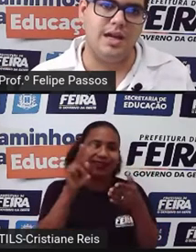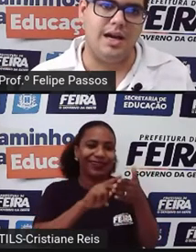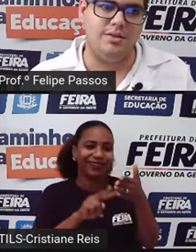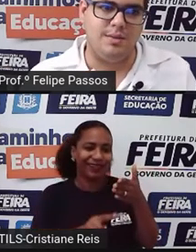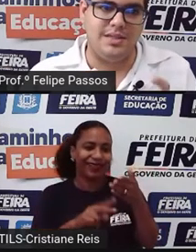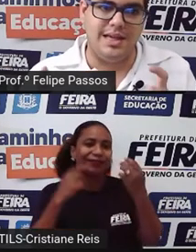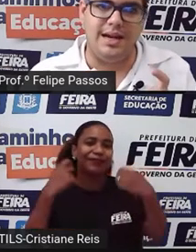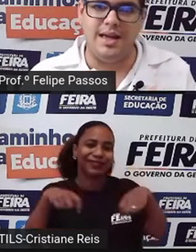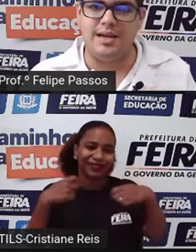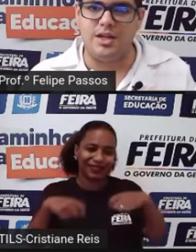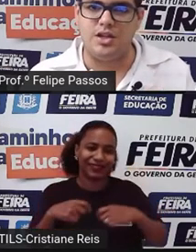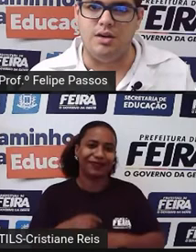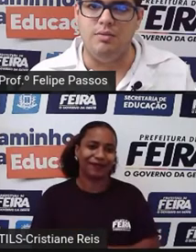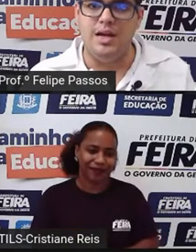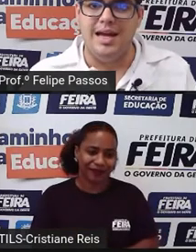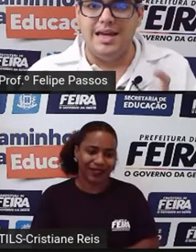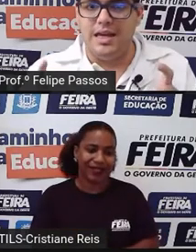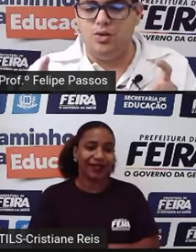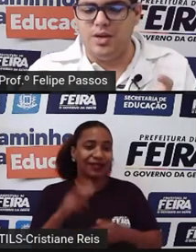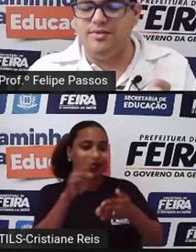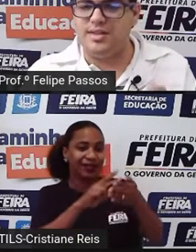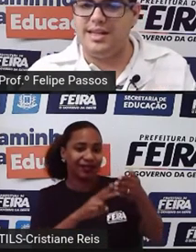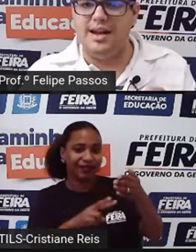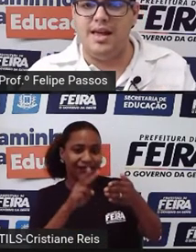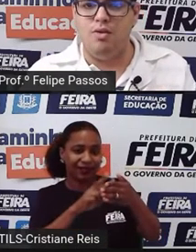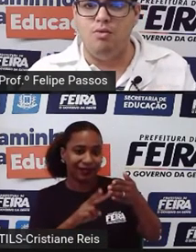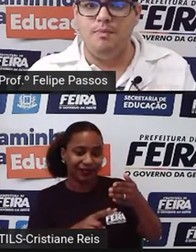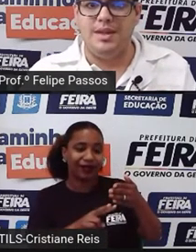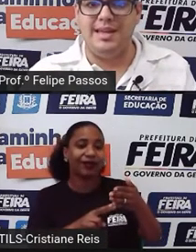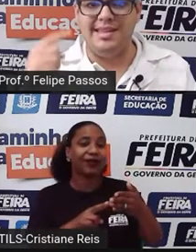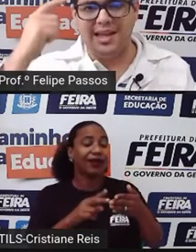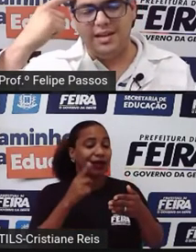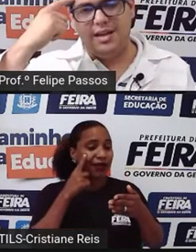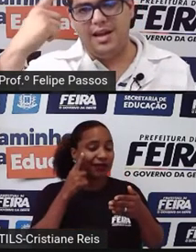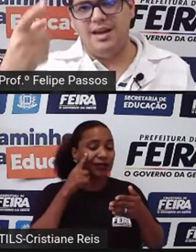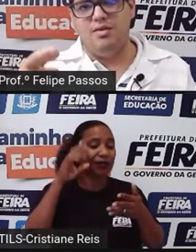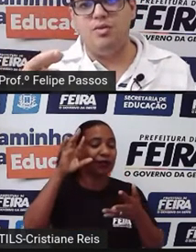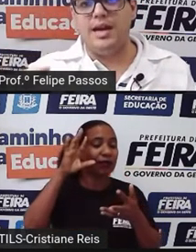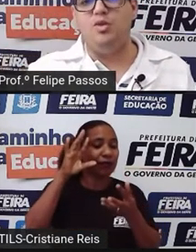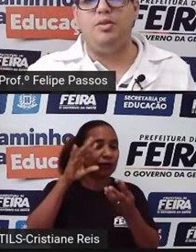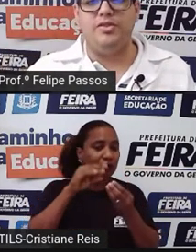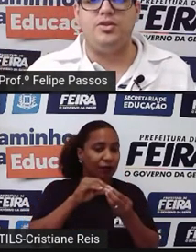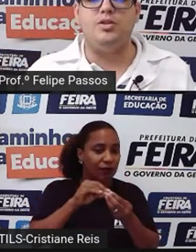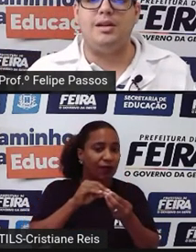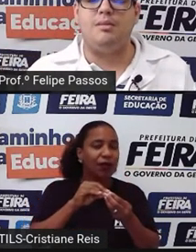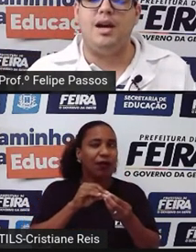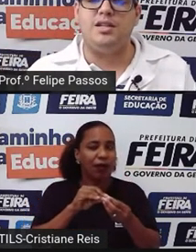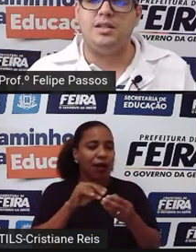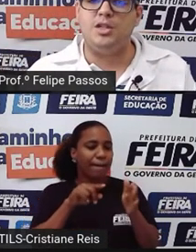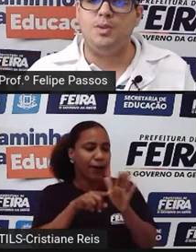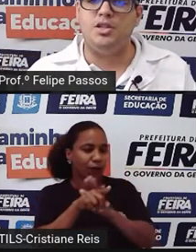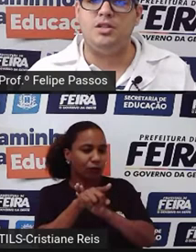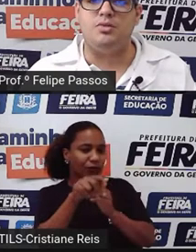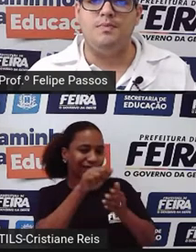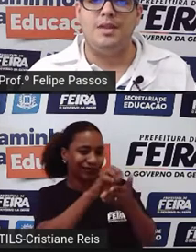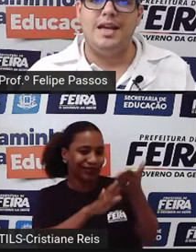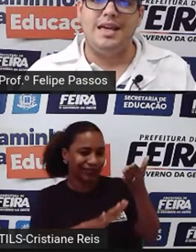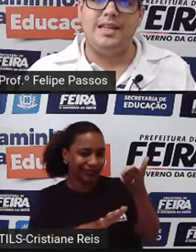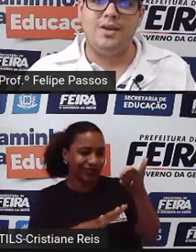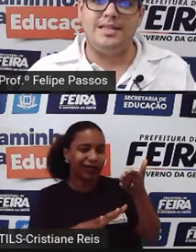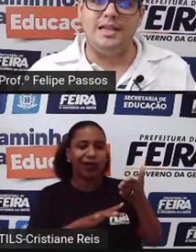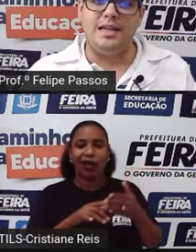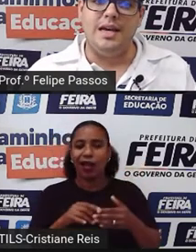enunciado, você precisa ler a questão e do que você leu, entender o que é o professor de matemática está te pedindo.